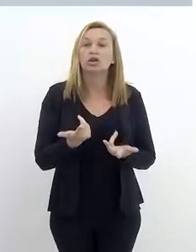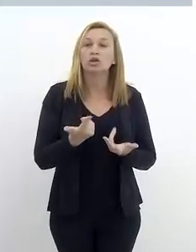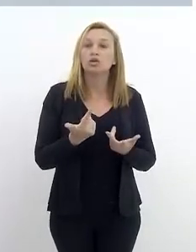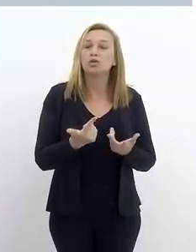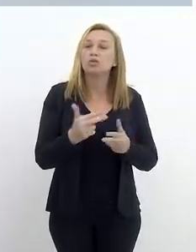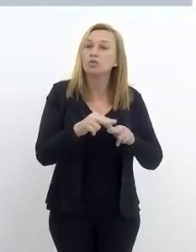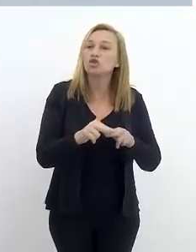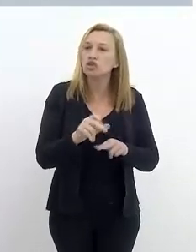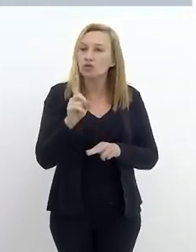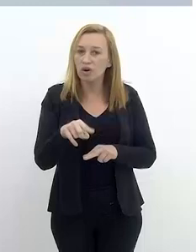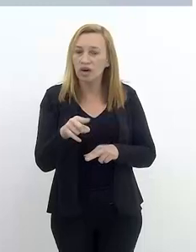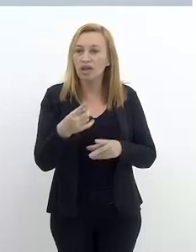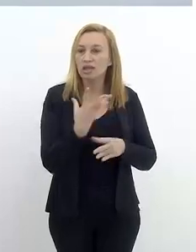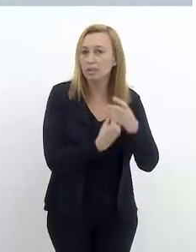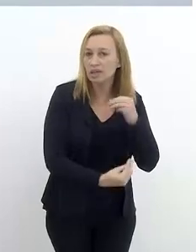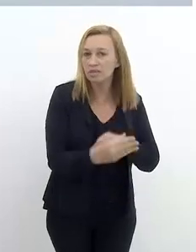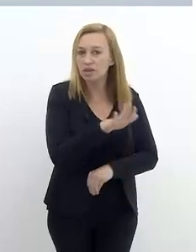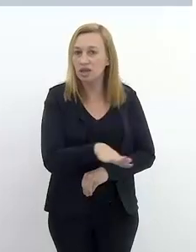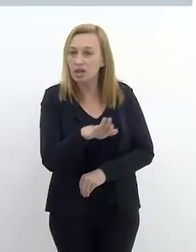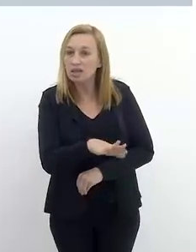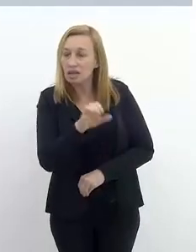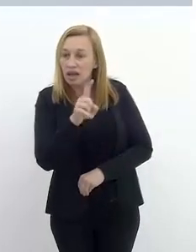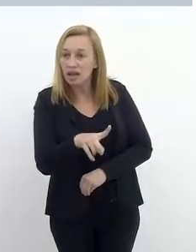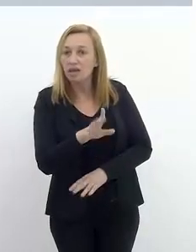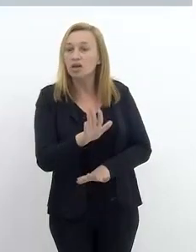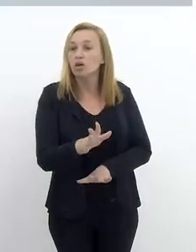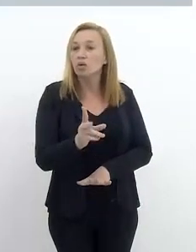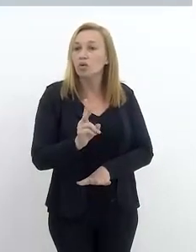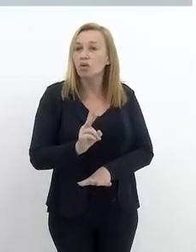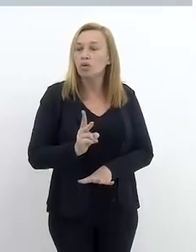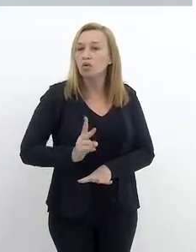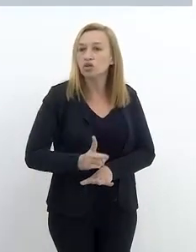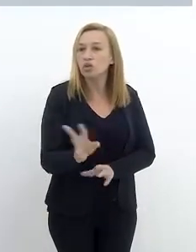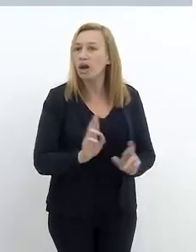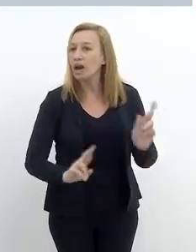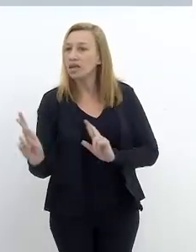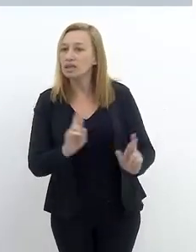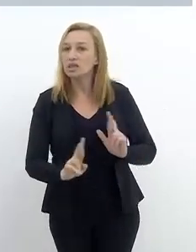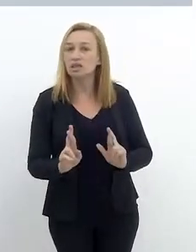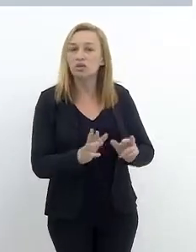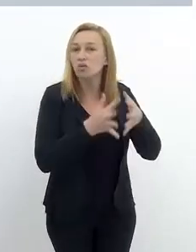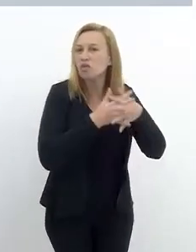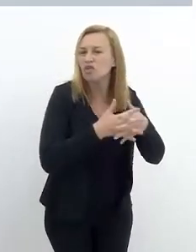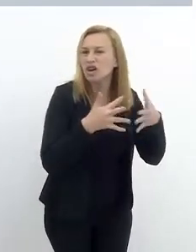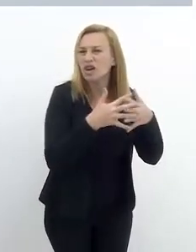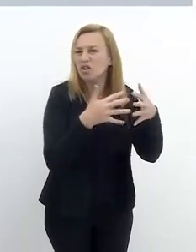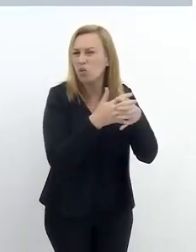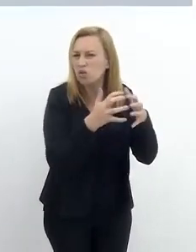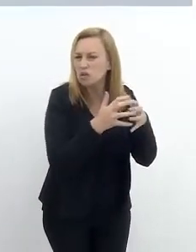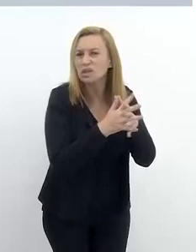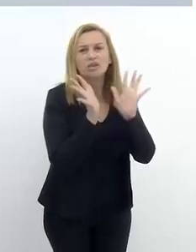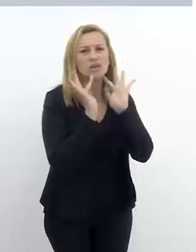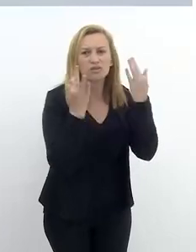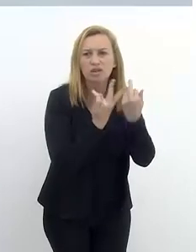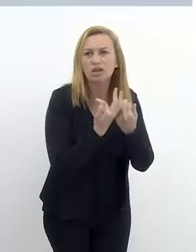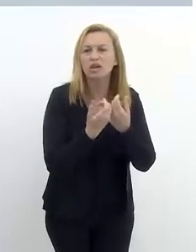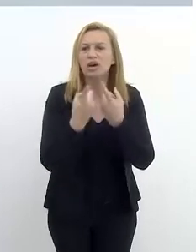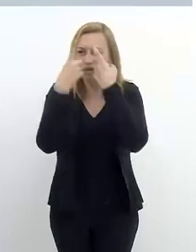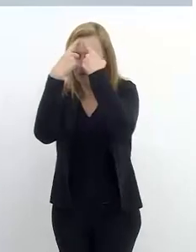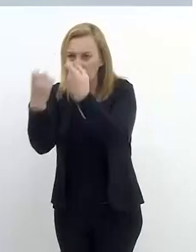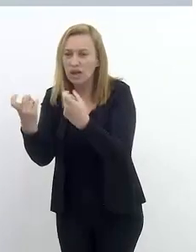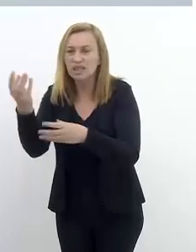maioria dos casos de desaparecimento de criança ainda estão relacionados a conflitos familiares, a situações de violência